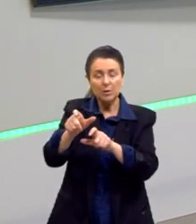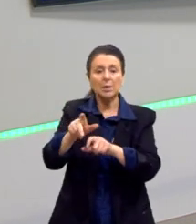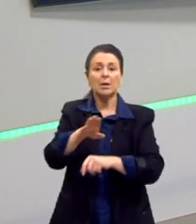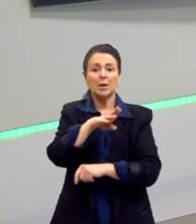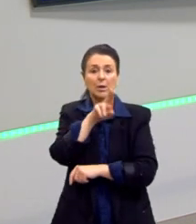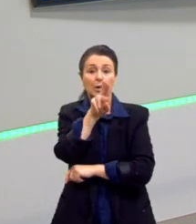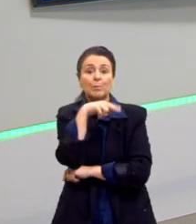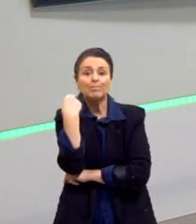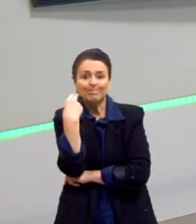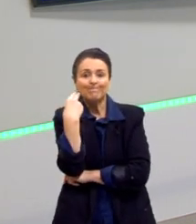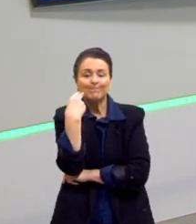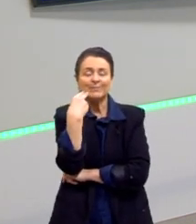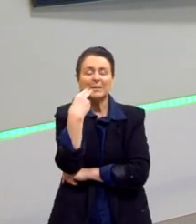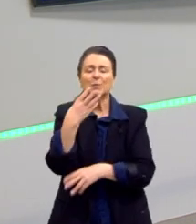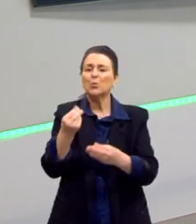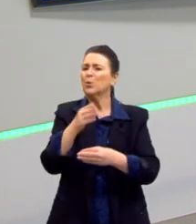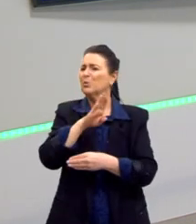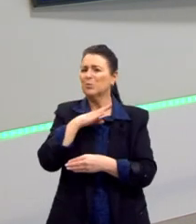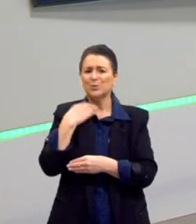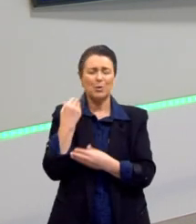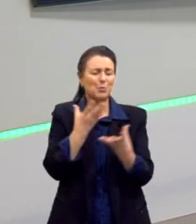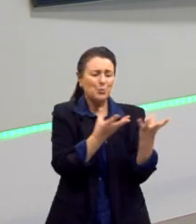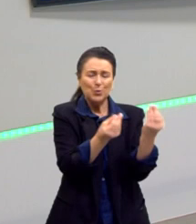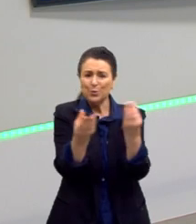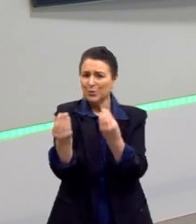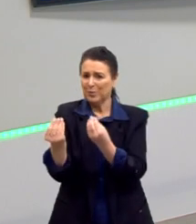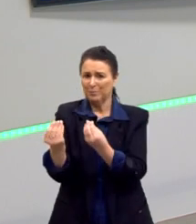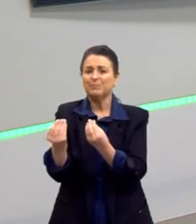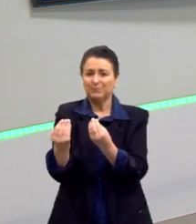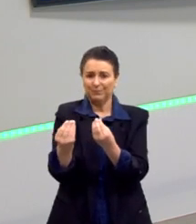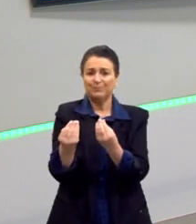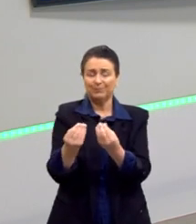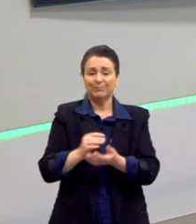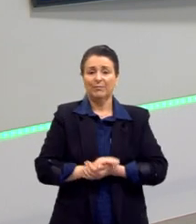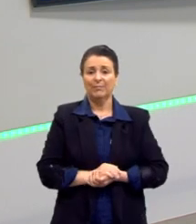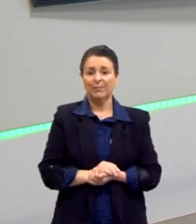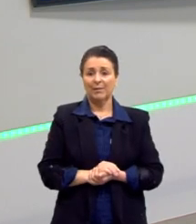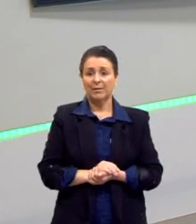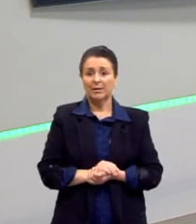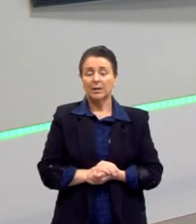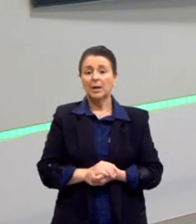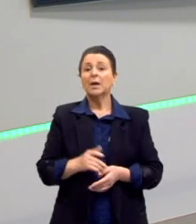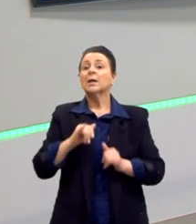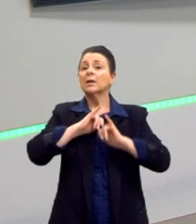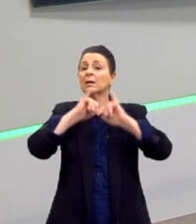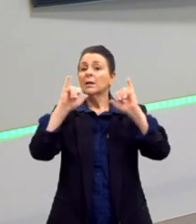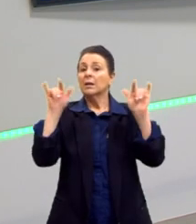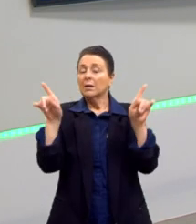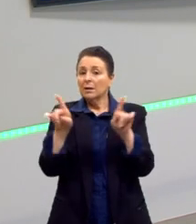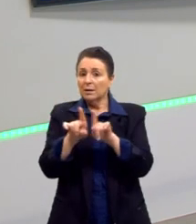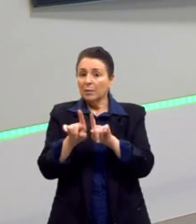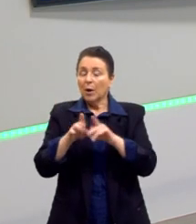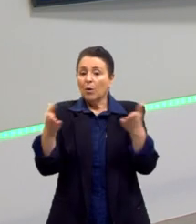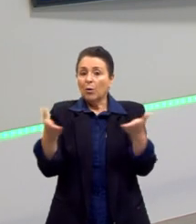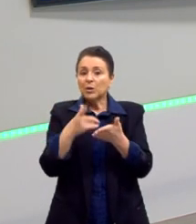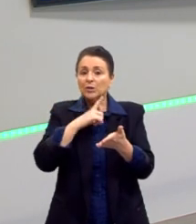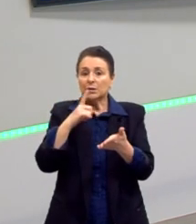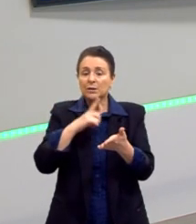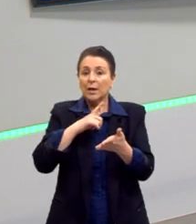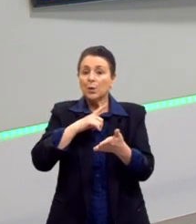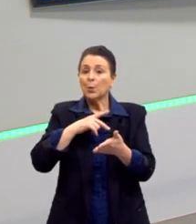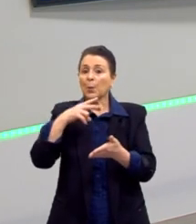foi um dos maiores crimes, uma das maiores atrocidades cometidas pela humanidade. E ressaltar, então, que hoje em dia tem o